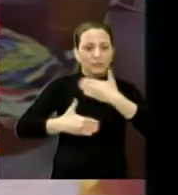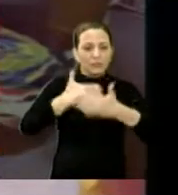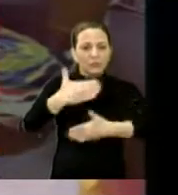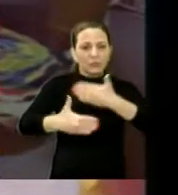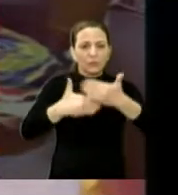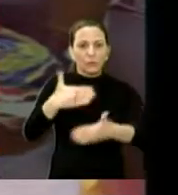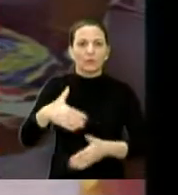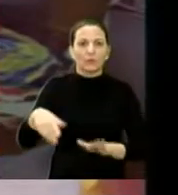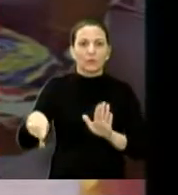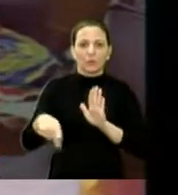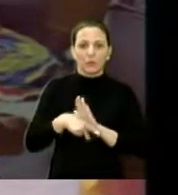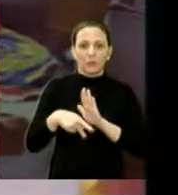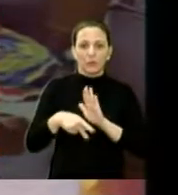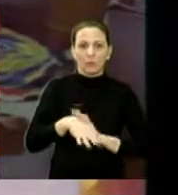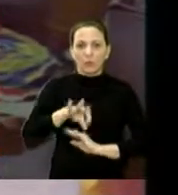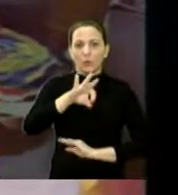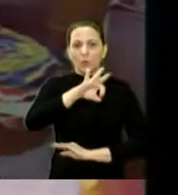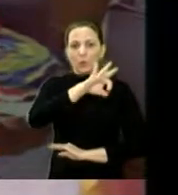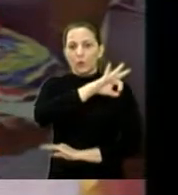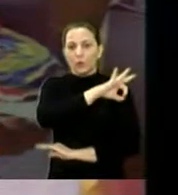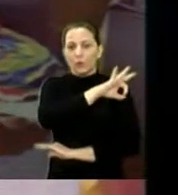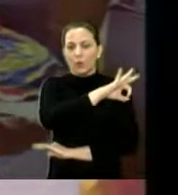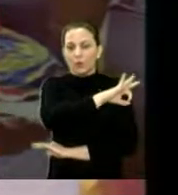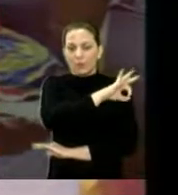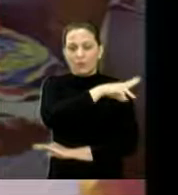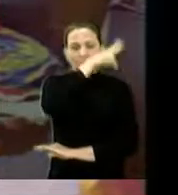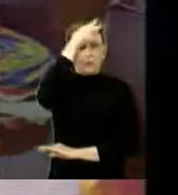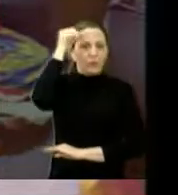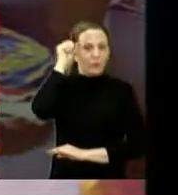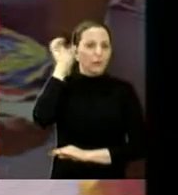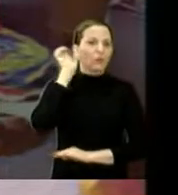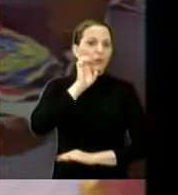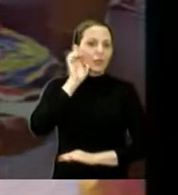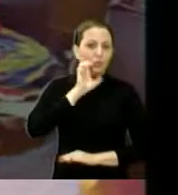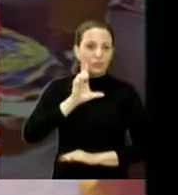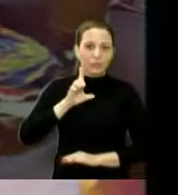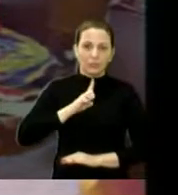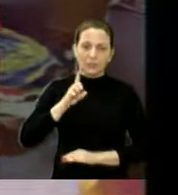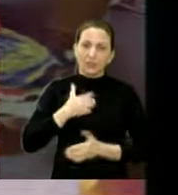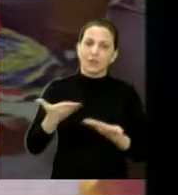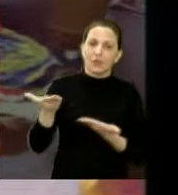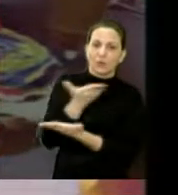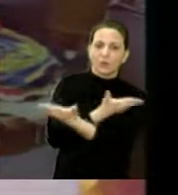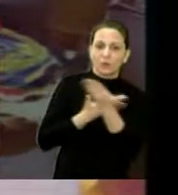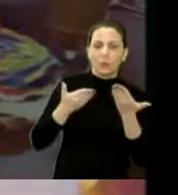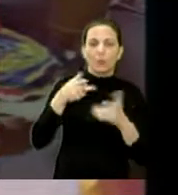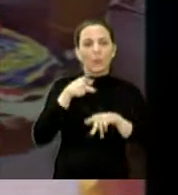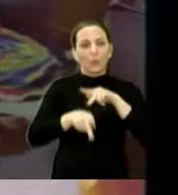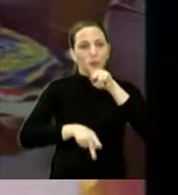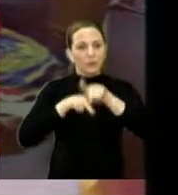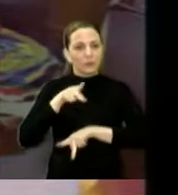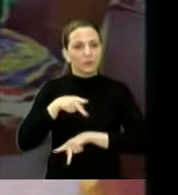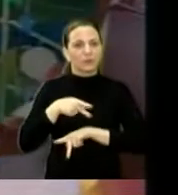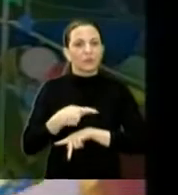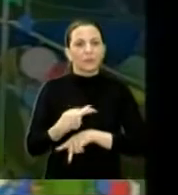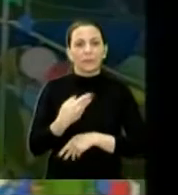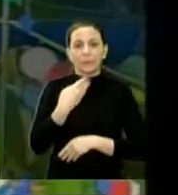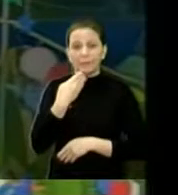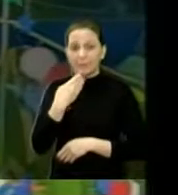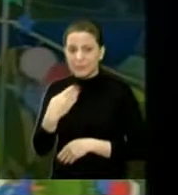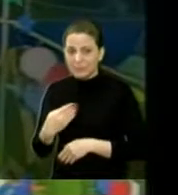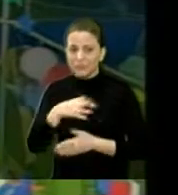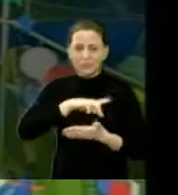aonde que o nosso prefeito esteve presente lá também, onde ouviu e dialogou com a população, e várias reivindicações